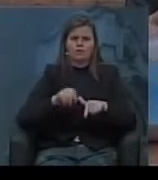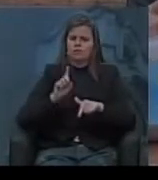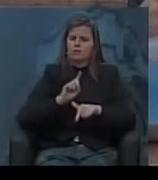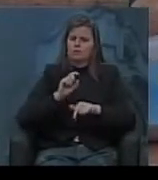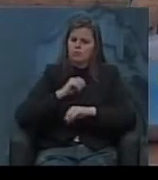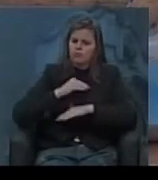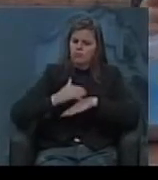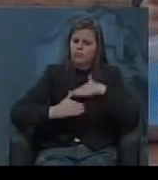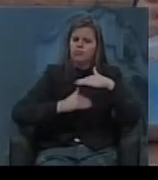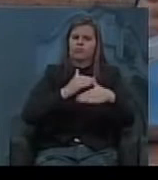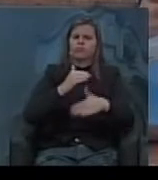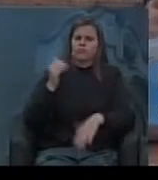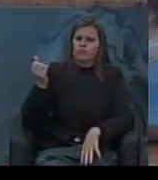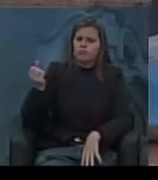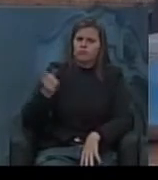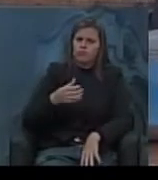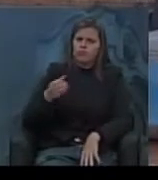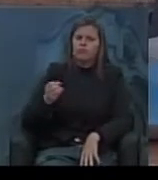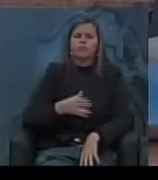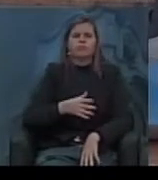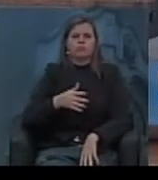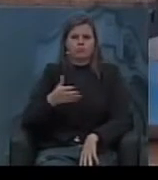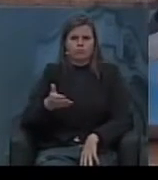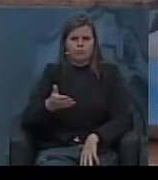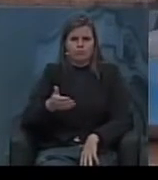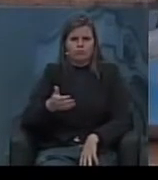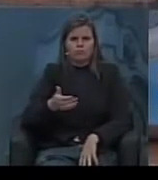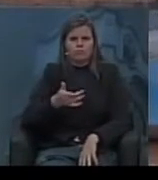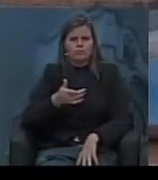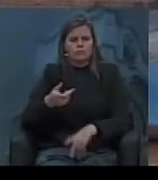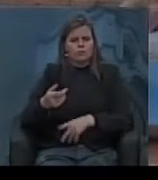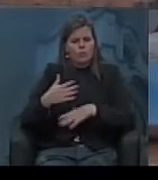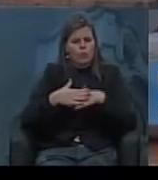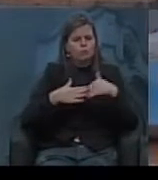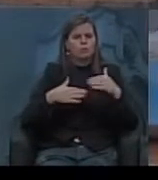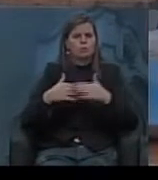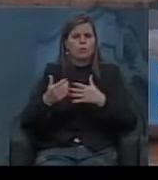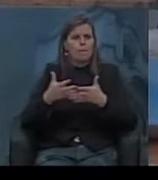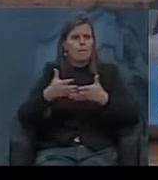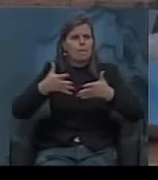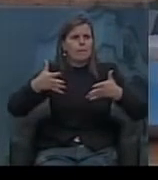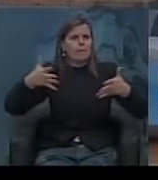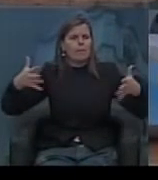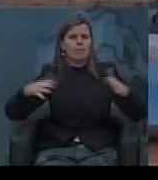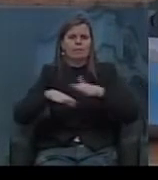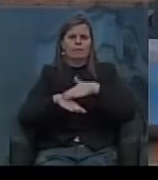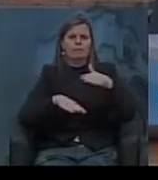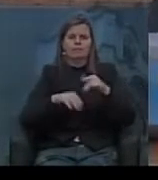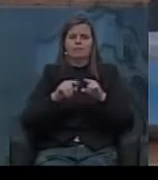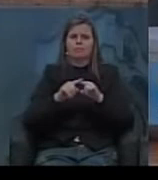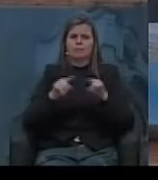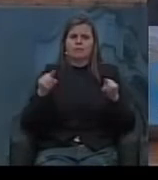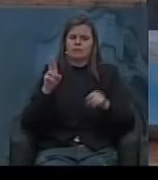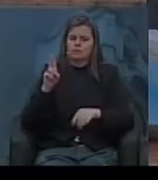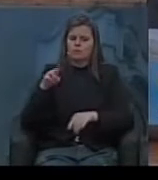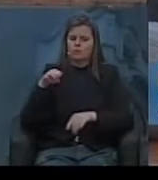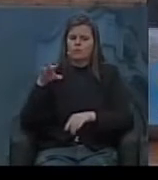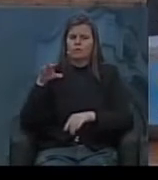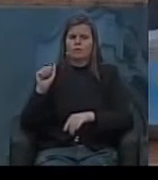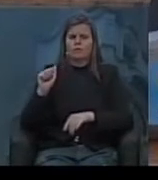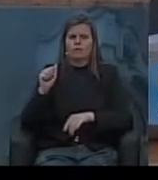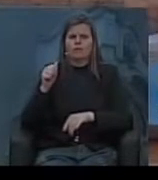avança se aperfeiçoa enfim se controla se dá amplitude mas absolutamente nunca